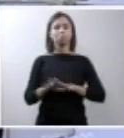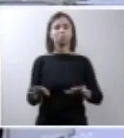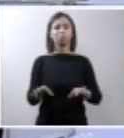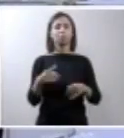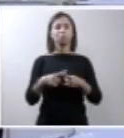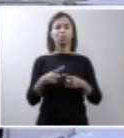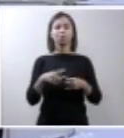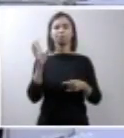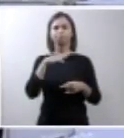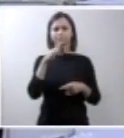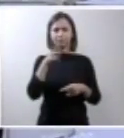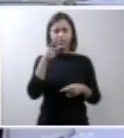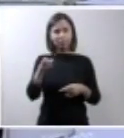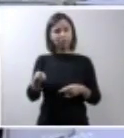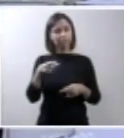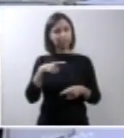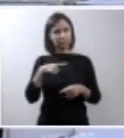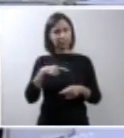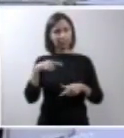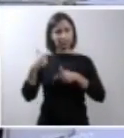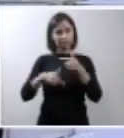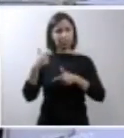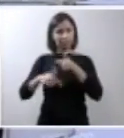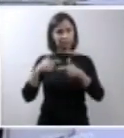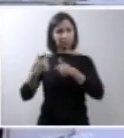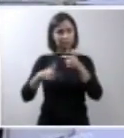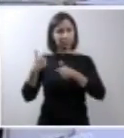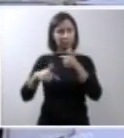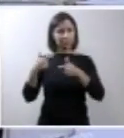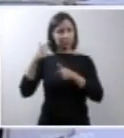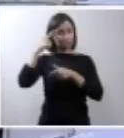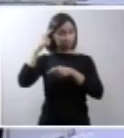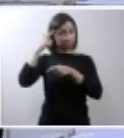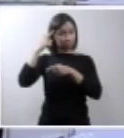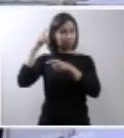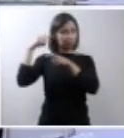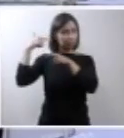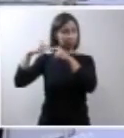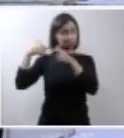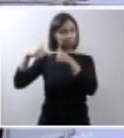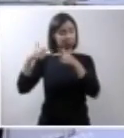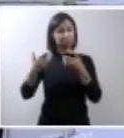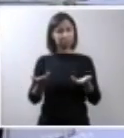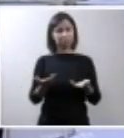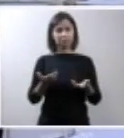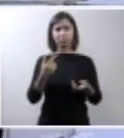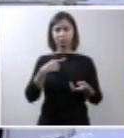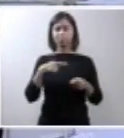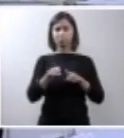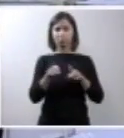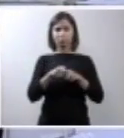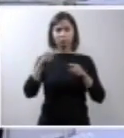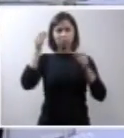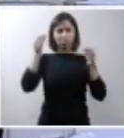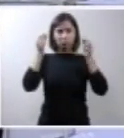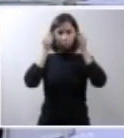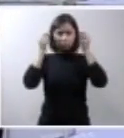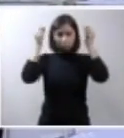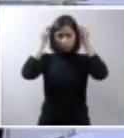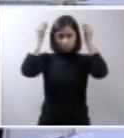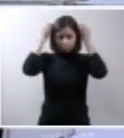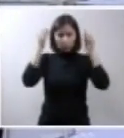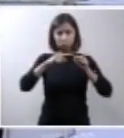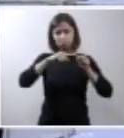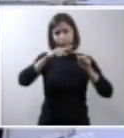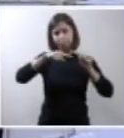persistiam com sinais clínicos de atividade cerebral inclusive com atividade elétrica cerebral aberrante por um